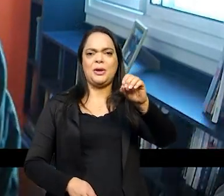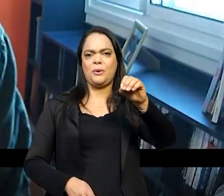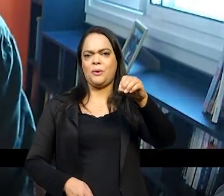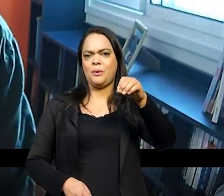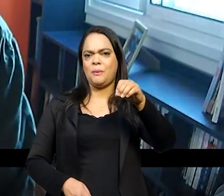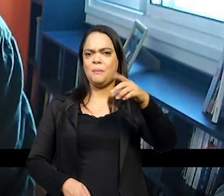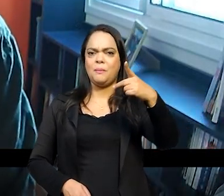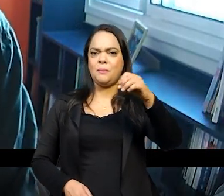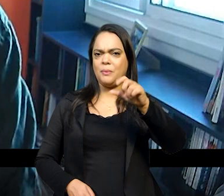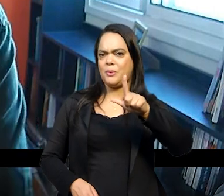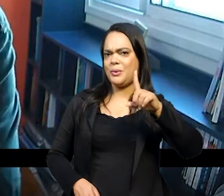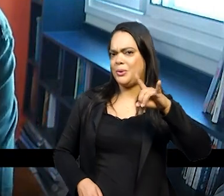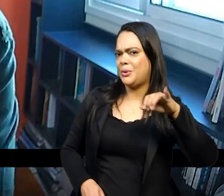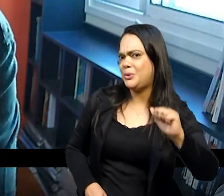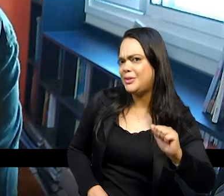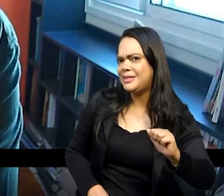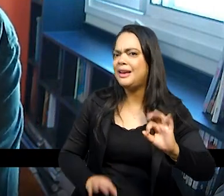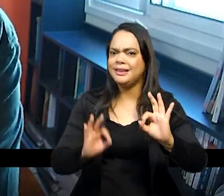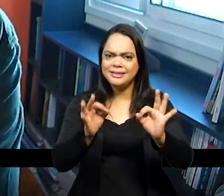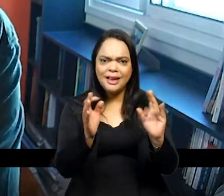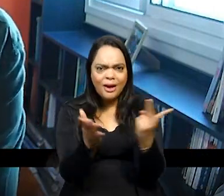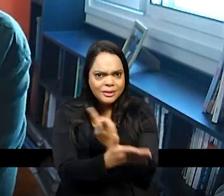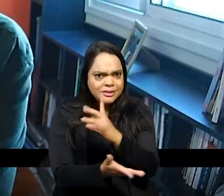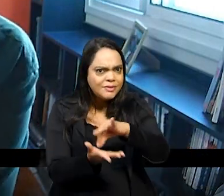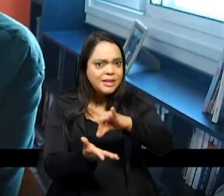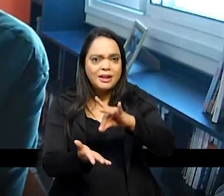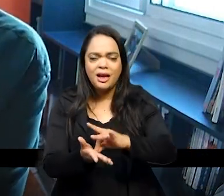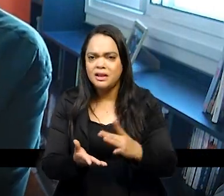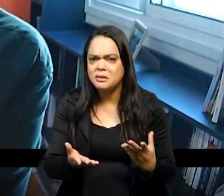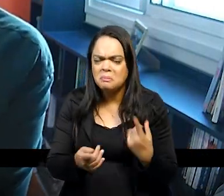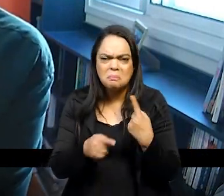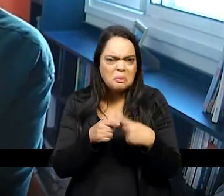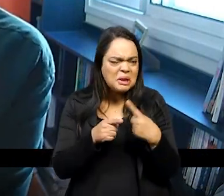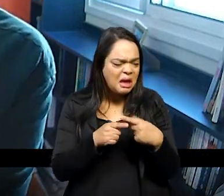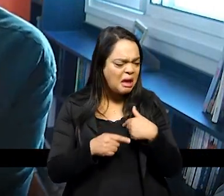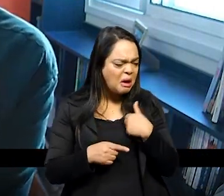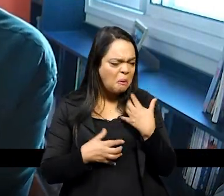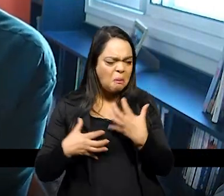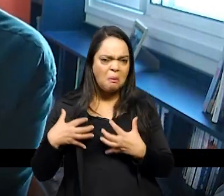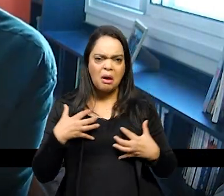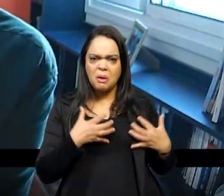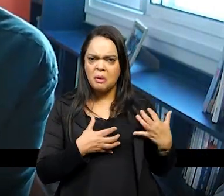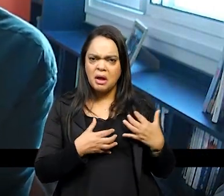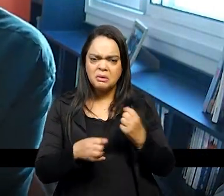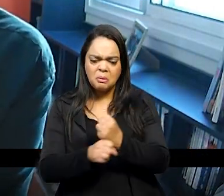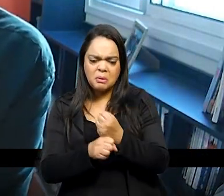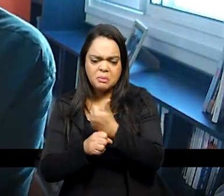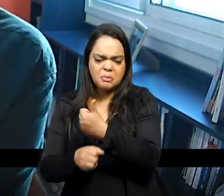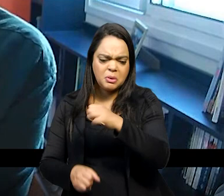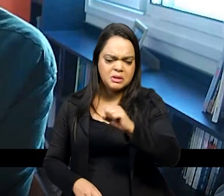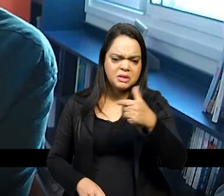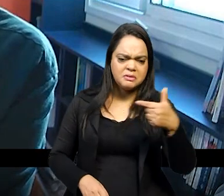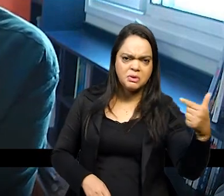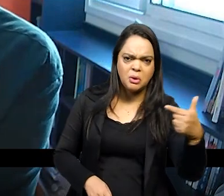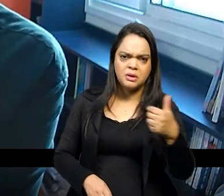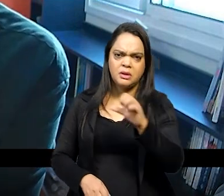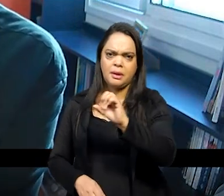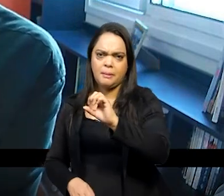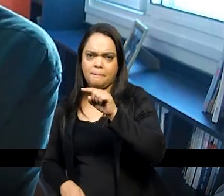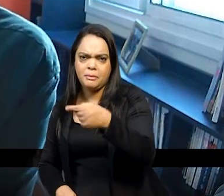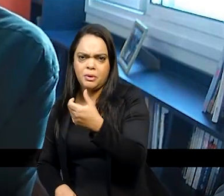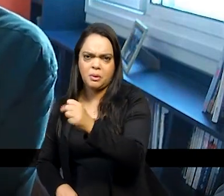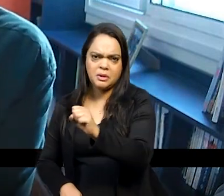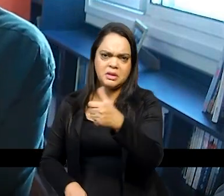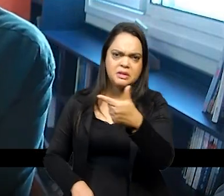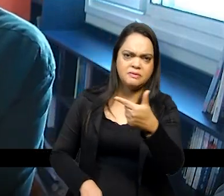mas foi assim pouquíssima gente se incomodaria com isso em 1822 e 1823 mas